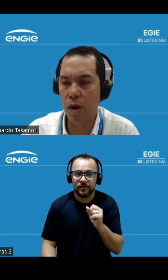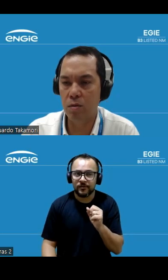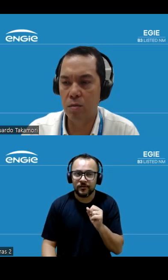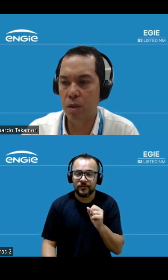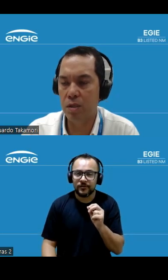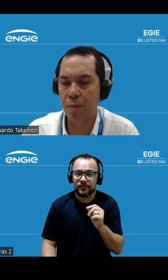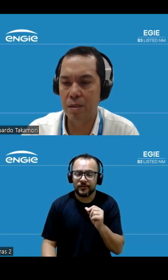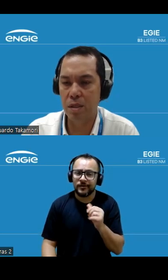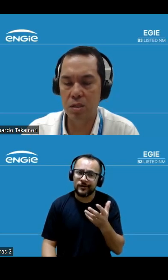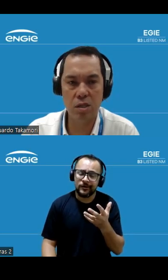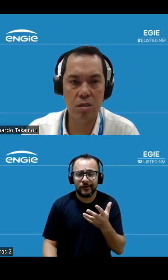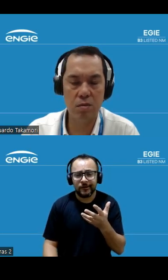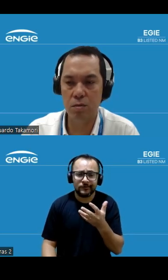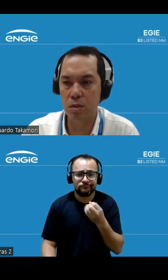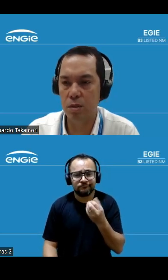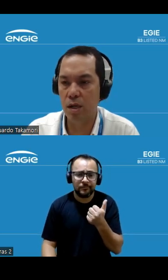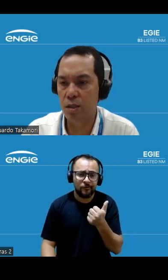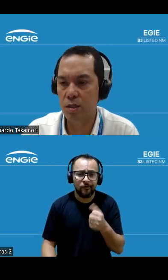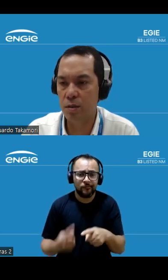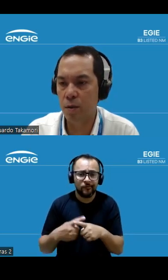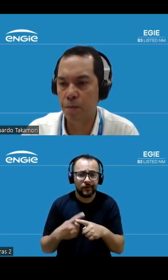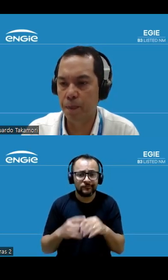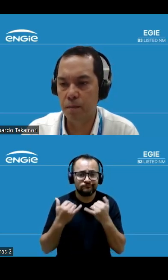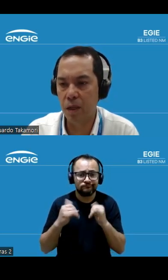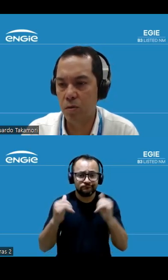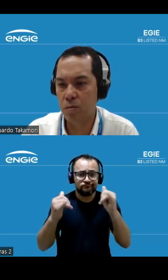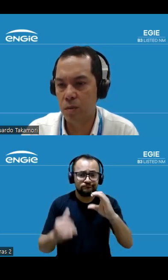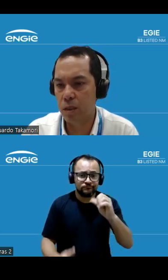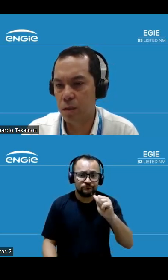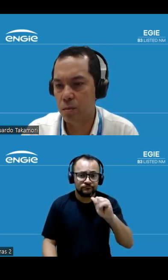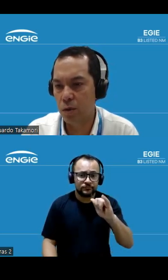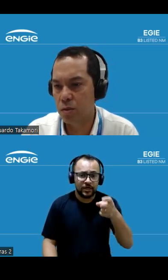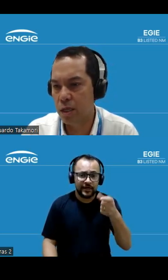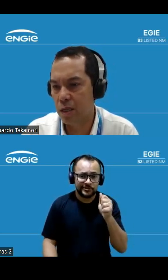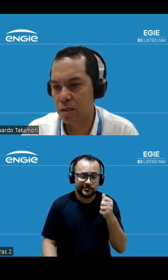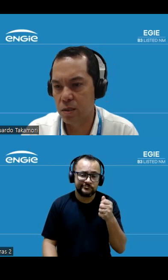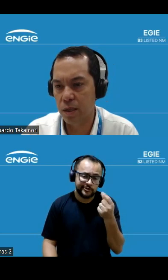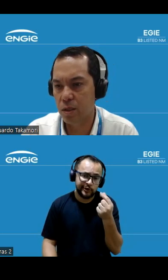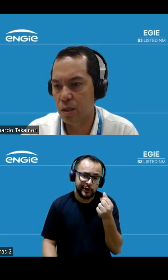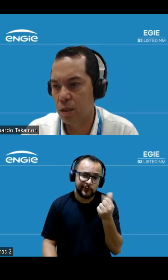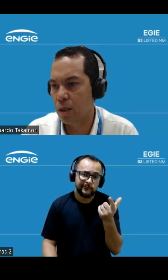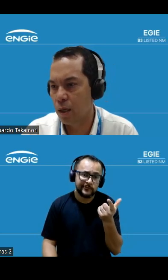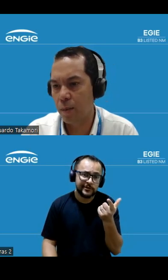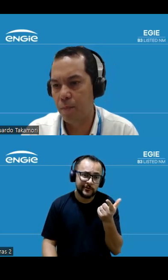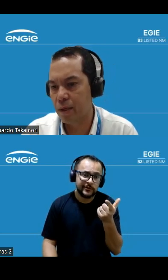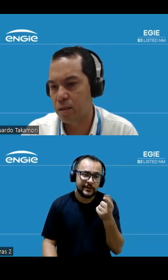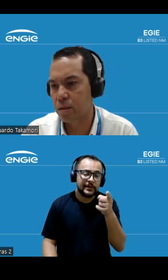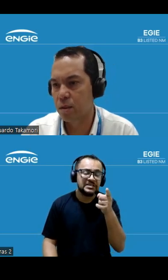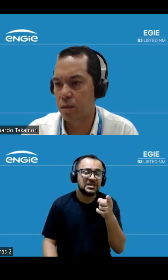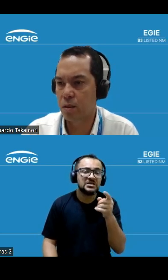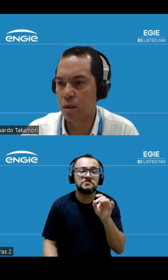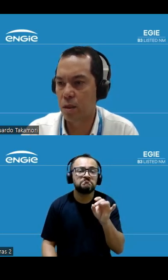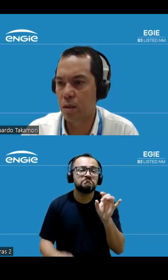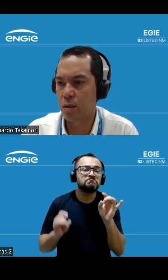adequado para nossa capacidade de geração de caixa nenhum destaque nesse slide aqui apenas